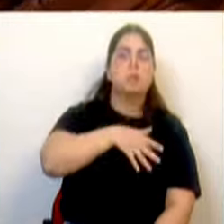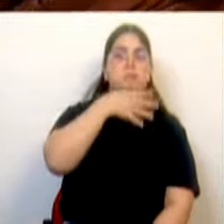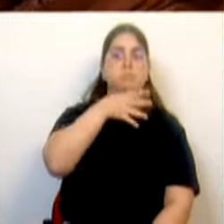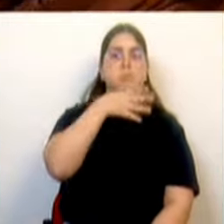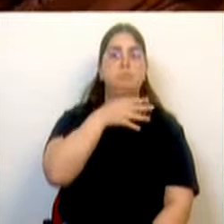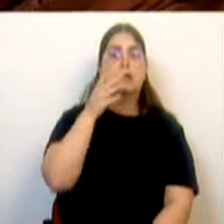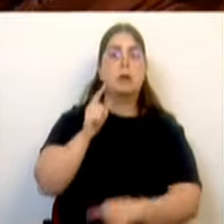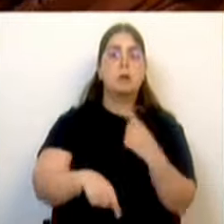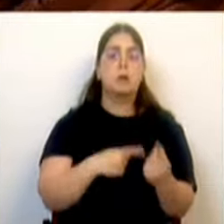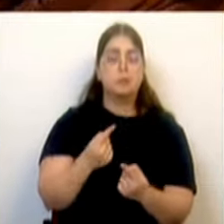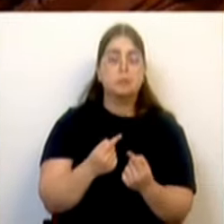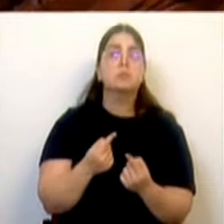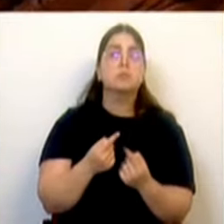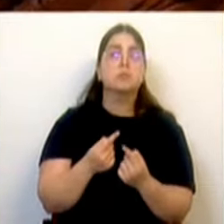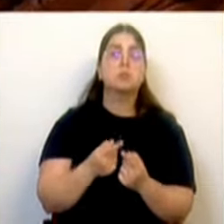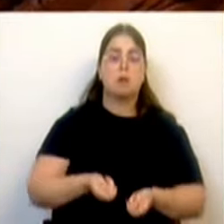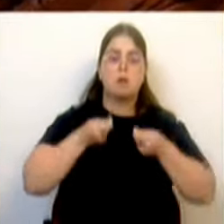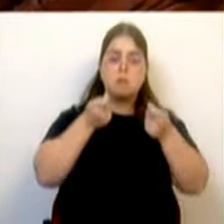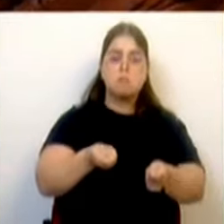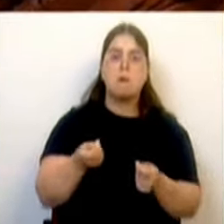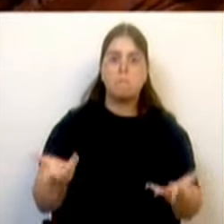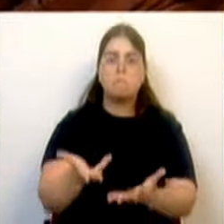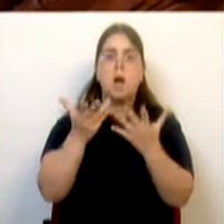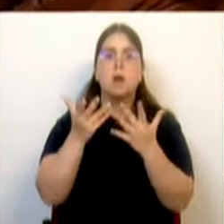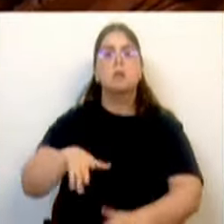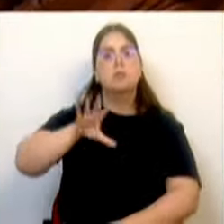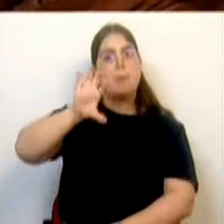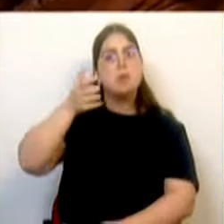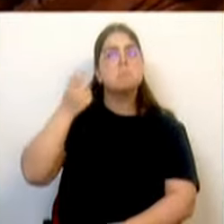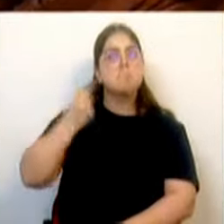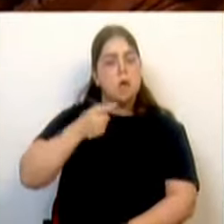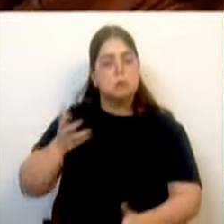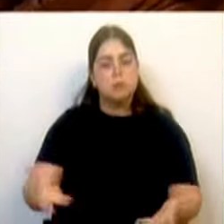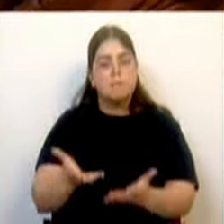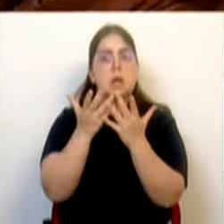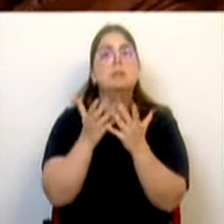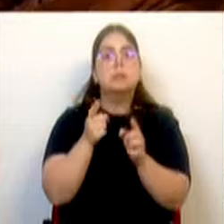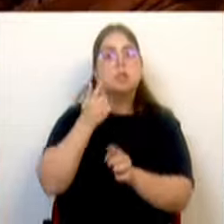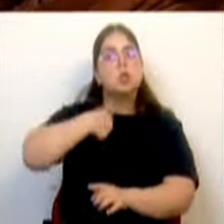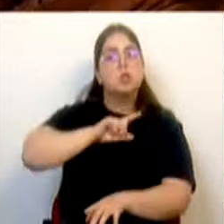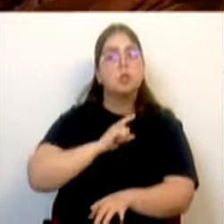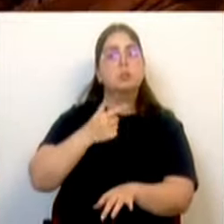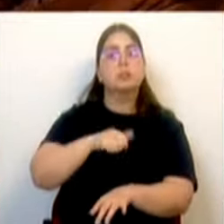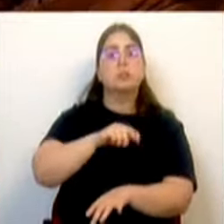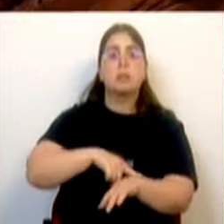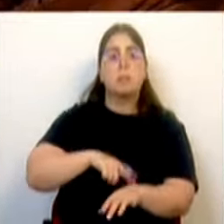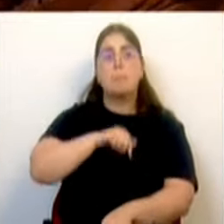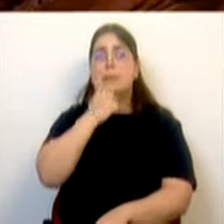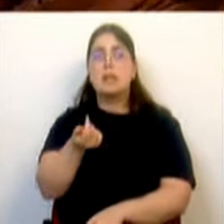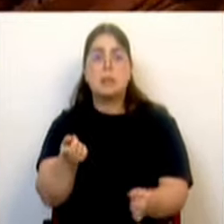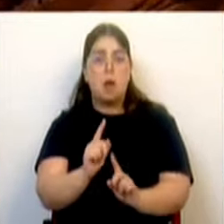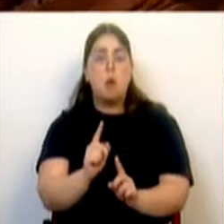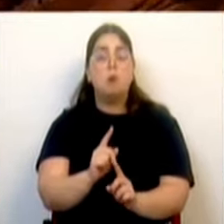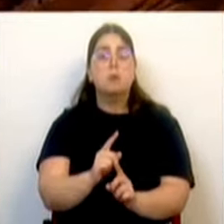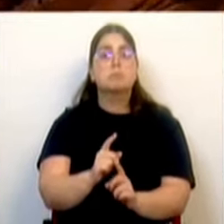necessidade em acelerar investimentos, que o país tem de acelerar, que não podemos perder mais tempo, ajudava bastante